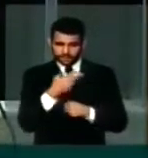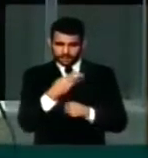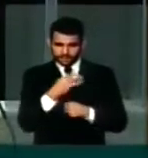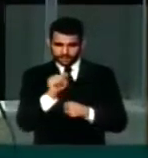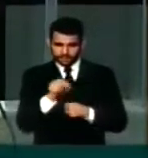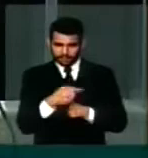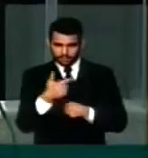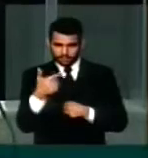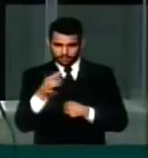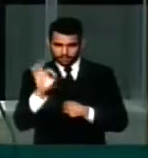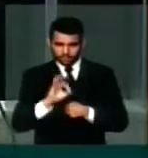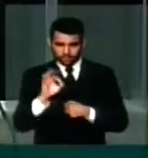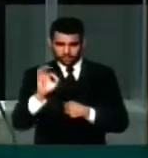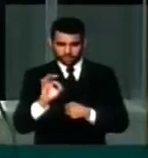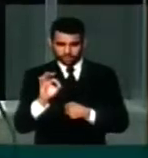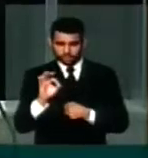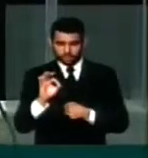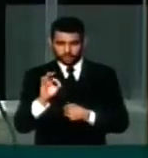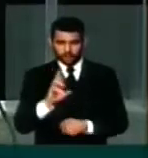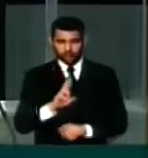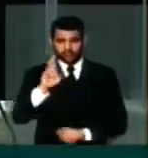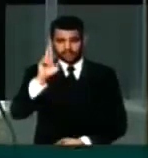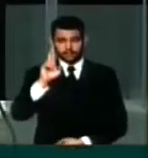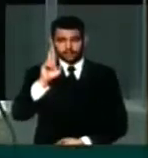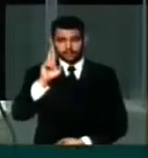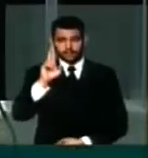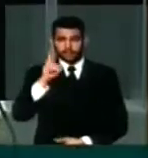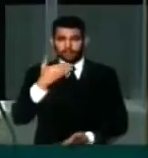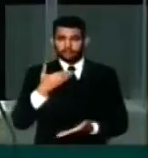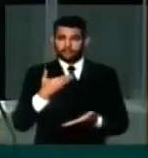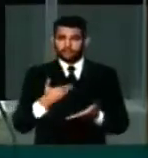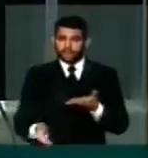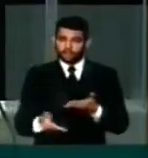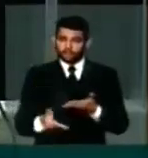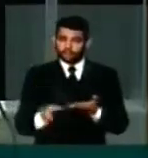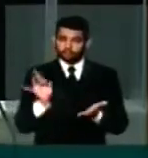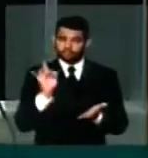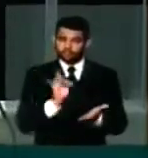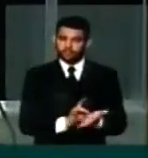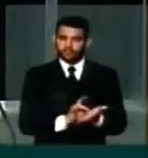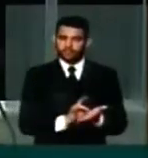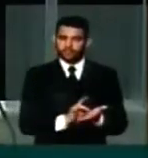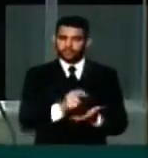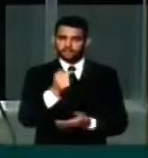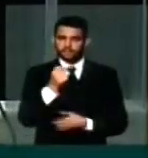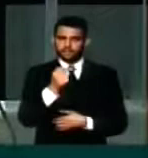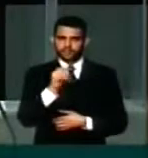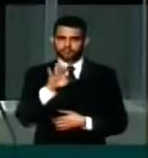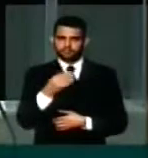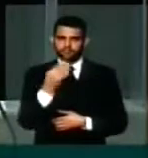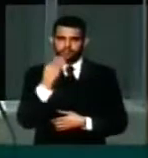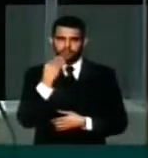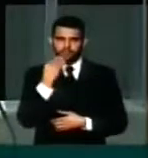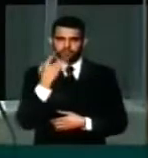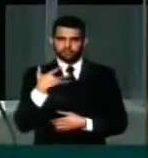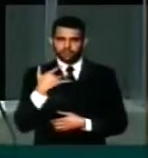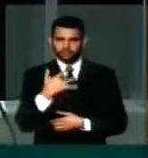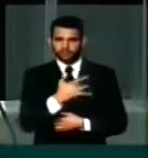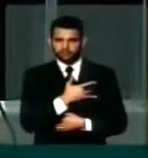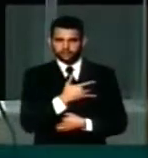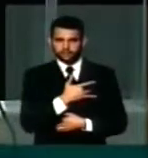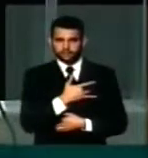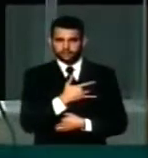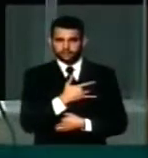,2% representa uma perda concreta de 7 bilhões para a saúde.